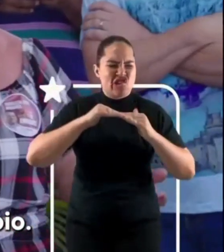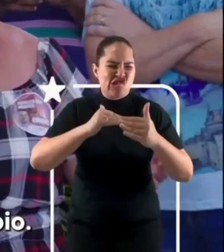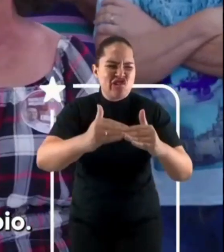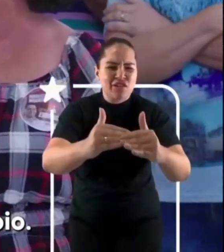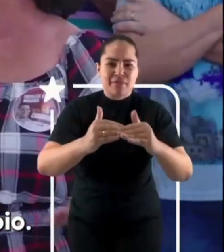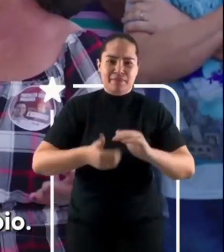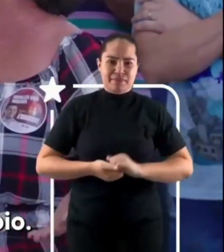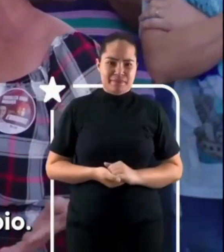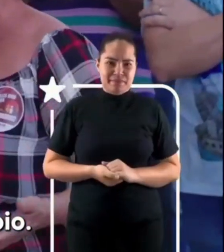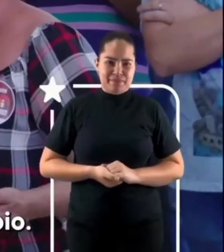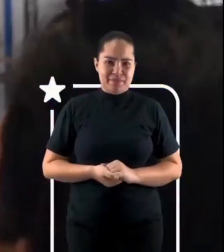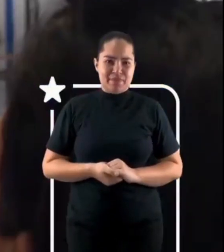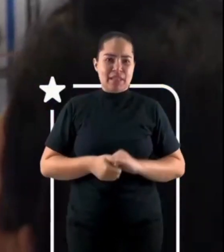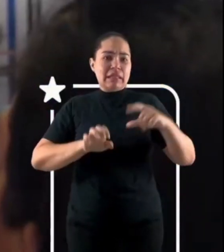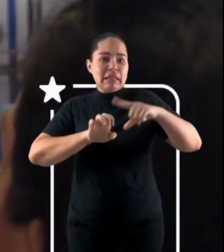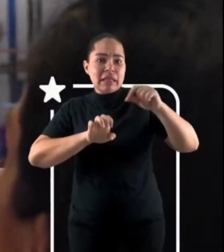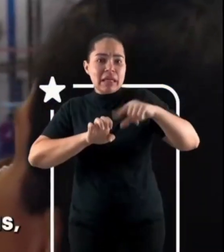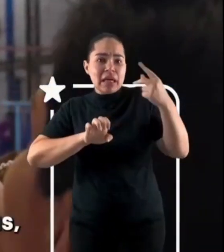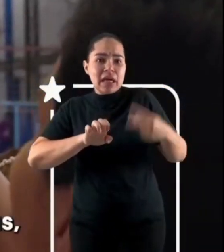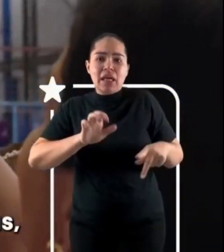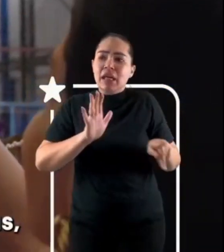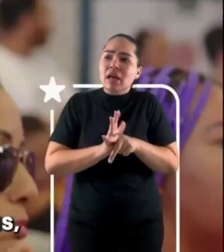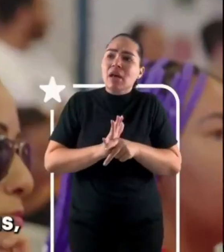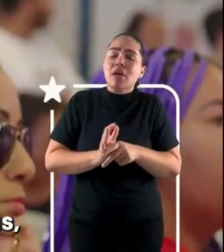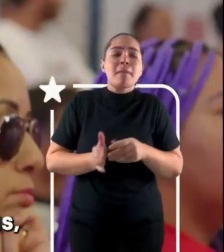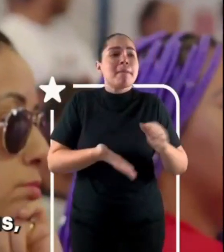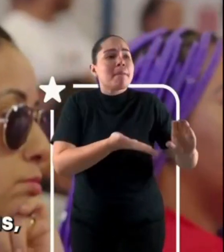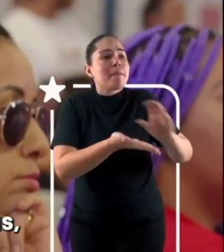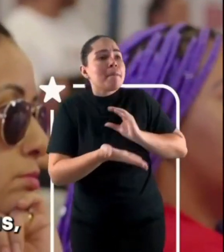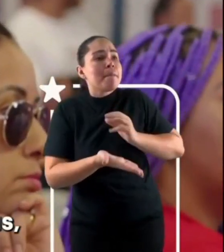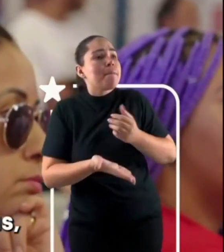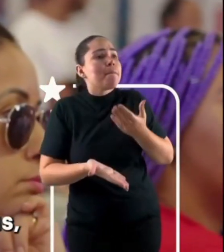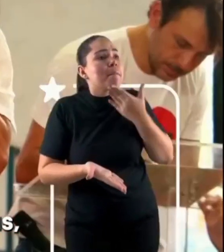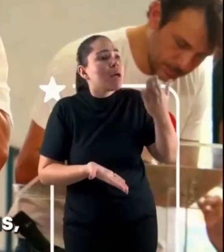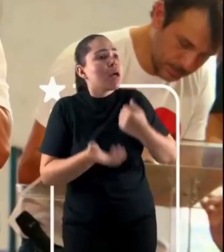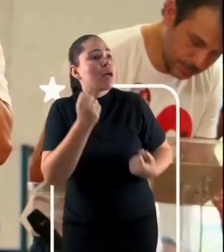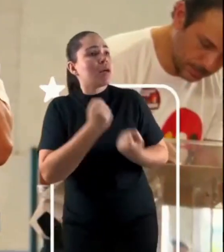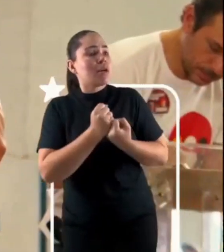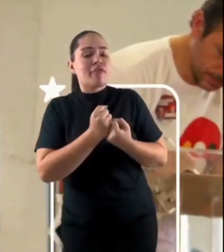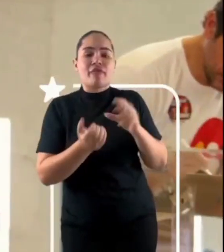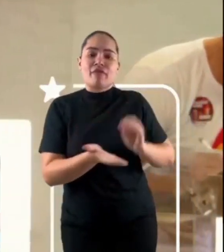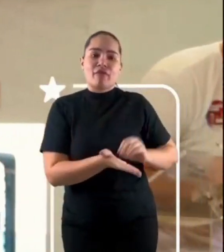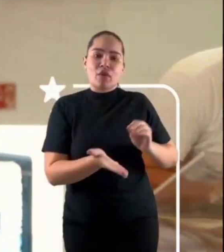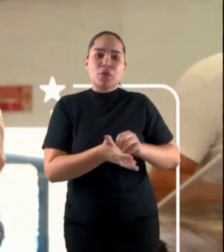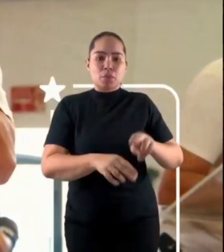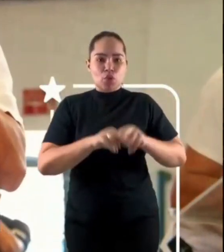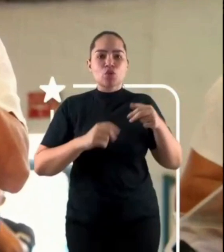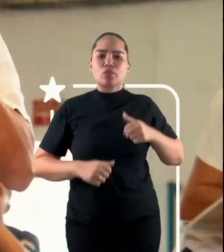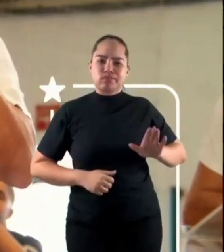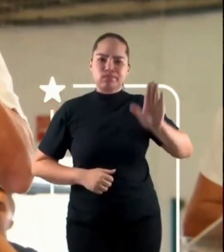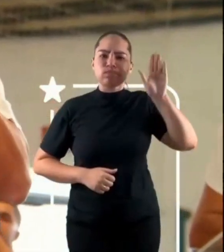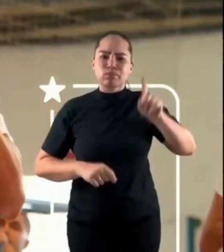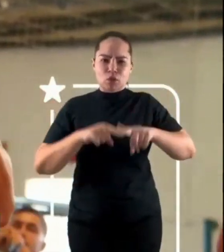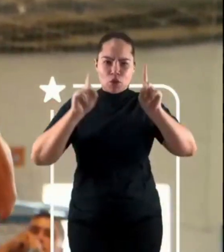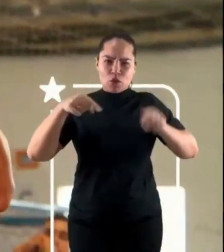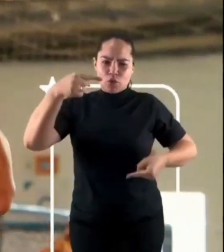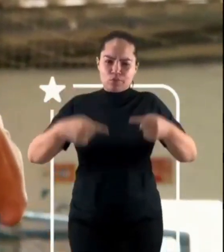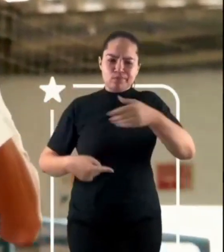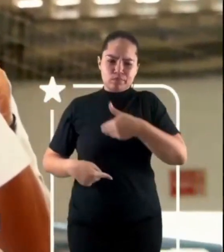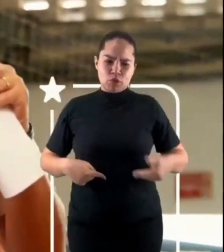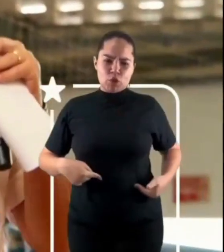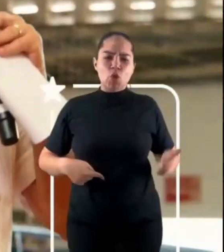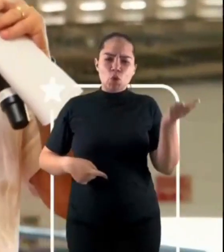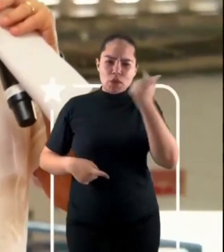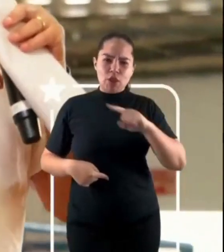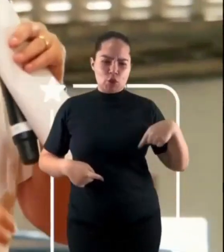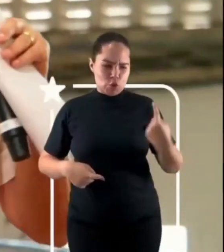gente pede apoio. Eu me proponho, através das políticas públicas, nós levarmos justiça